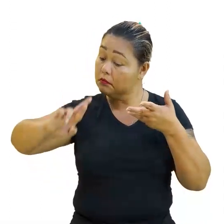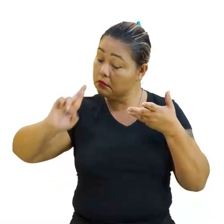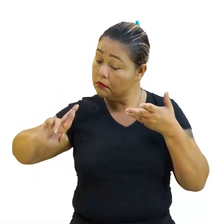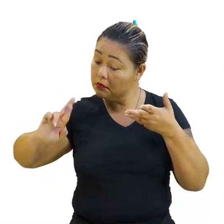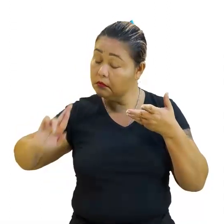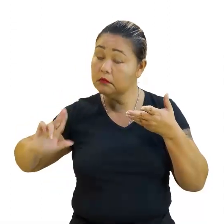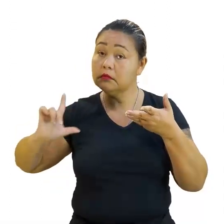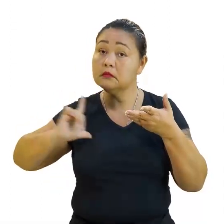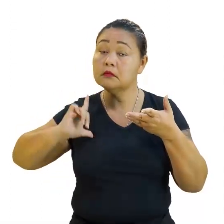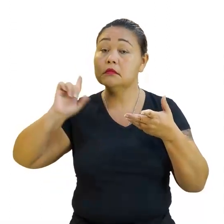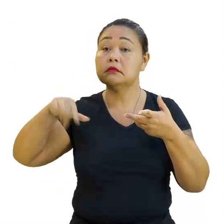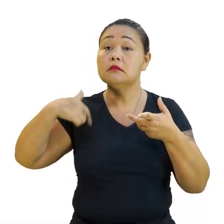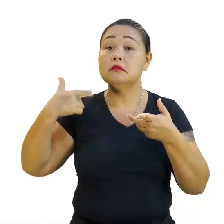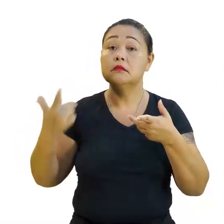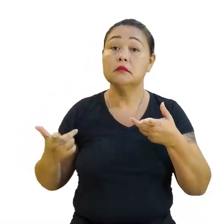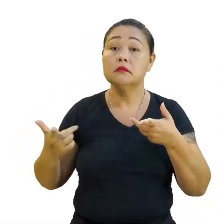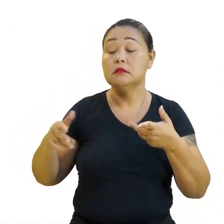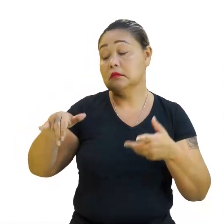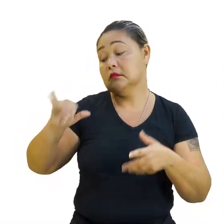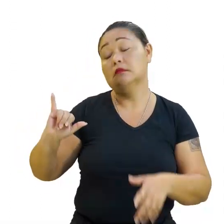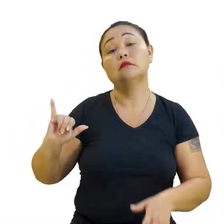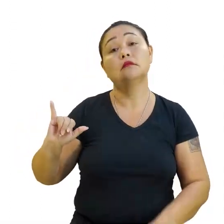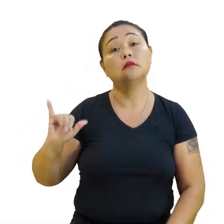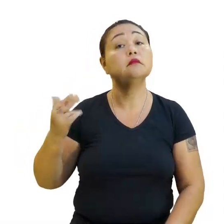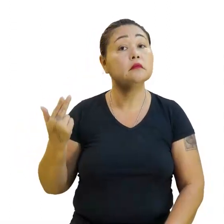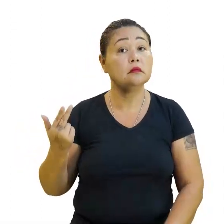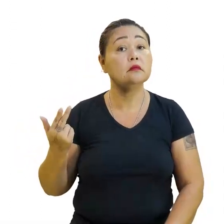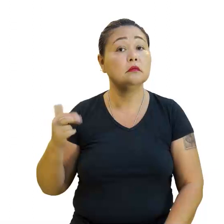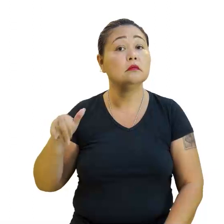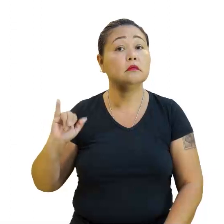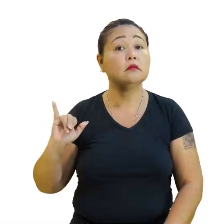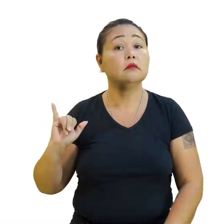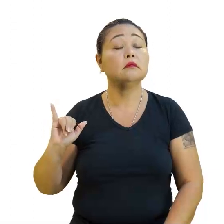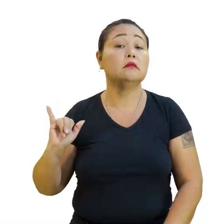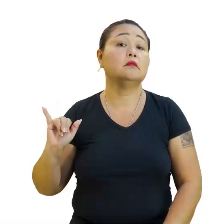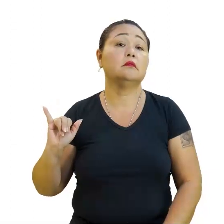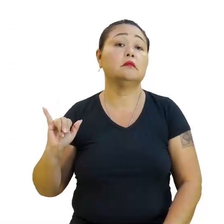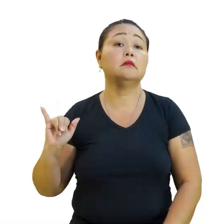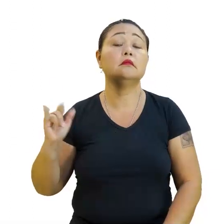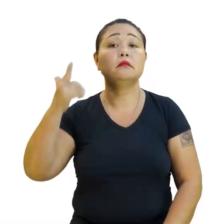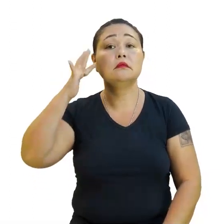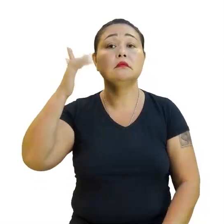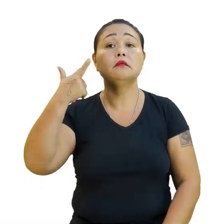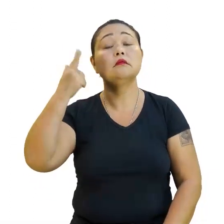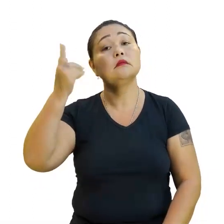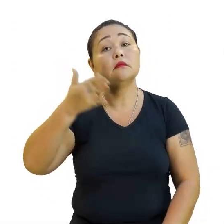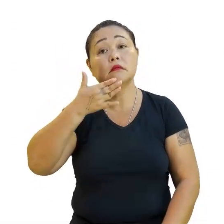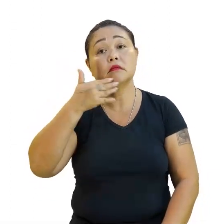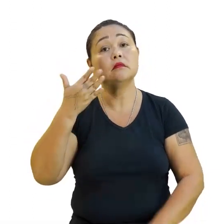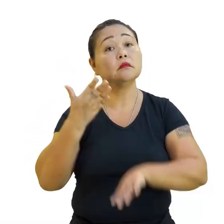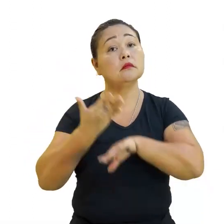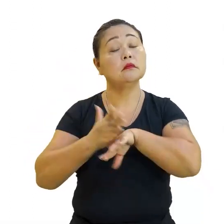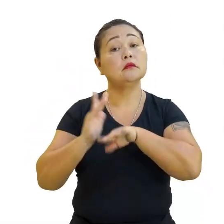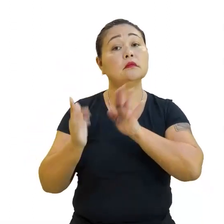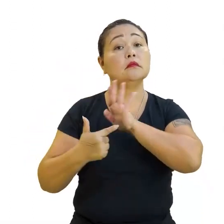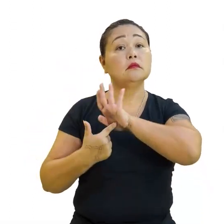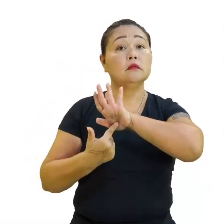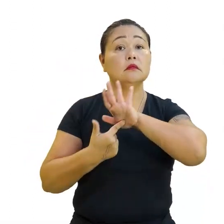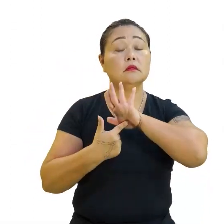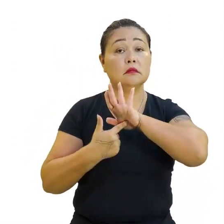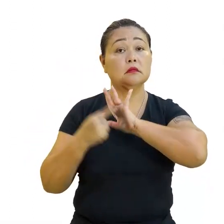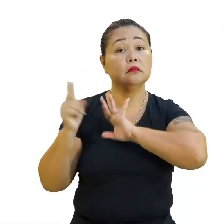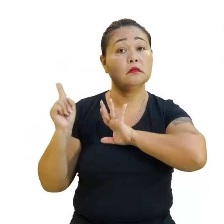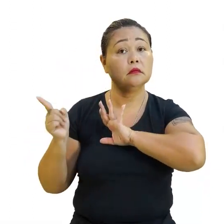que é chamado de Y. Beleza. Mais do que a teoria, melhor é a prática. Vamos mostrar isso para vocês, né?